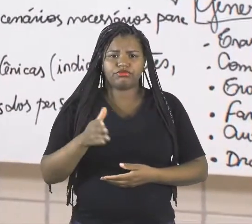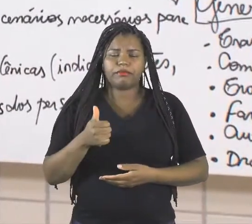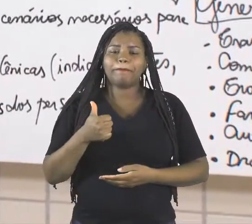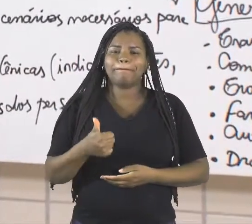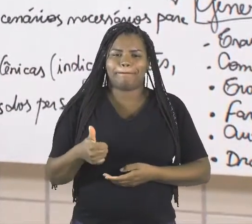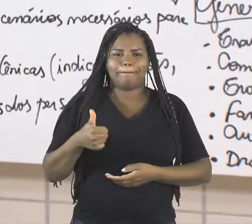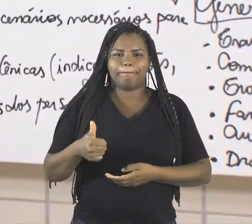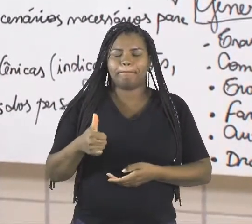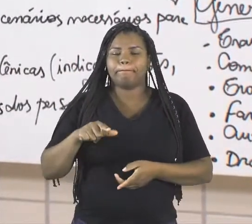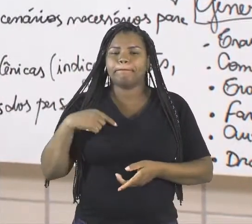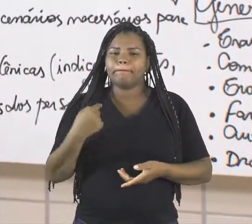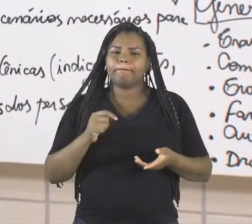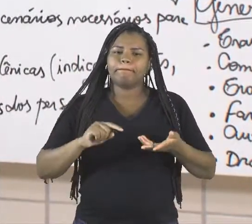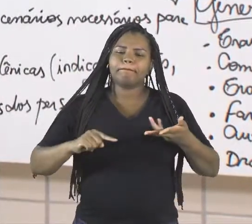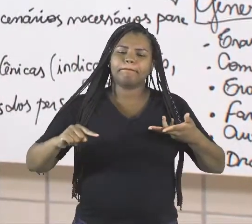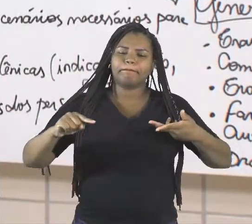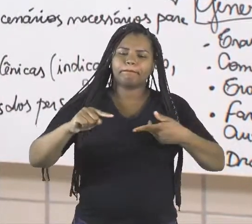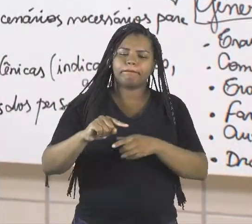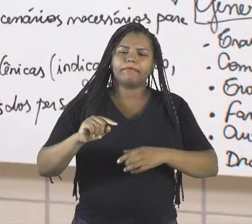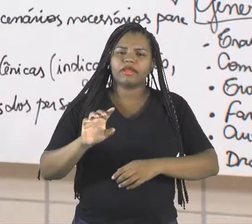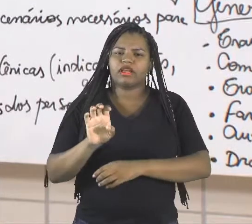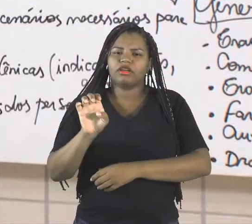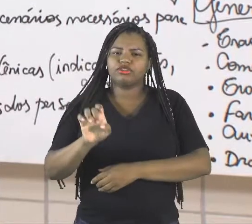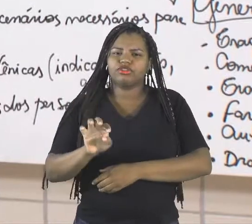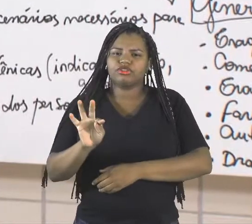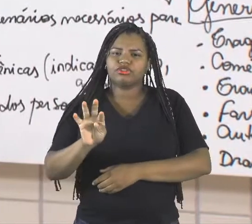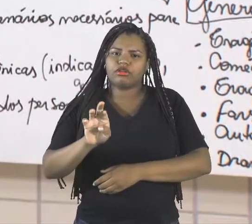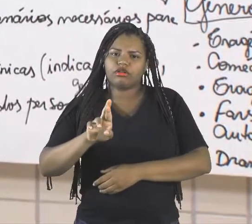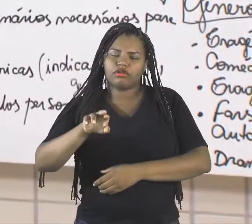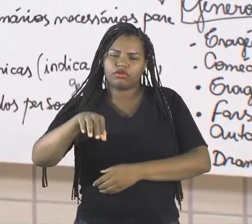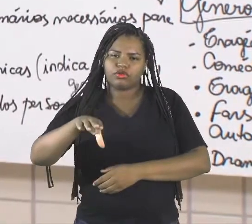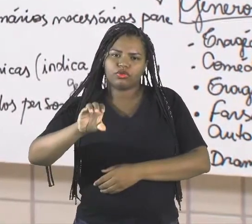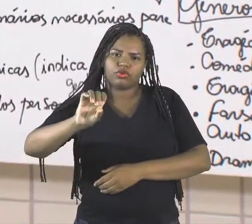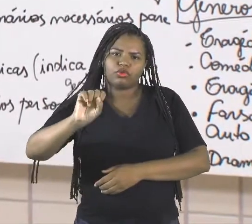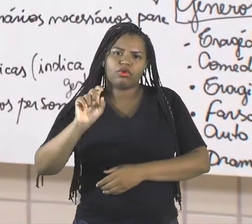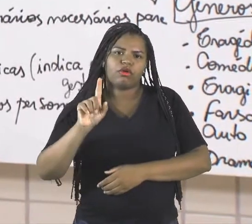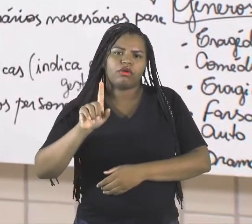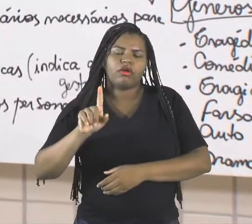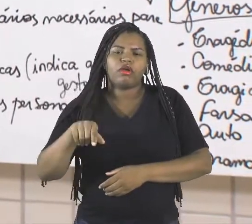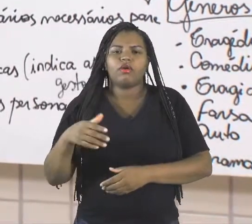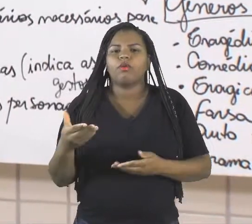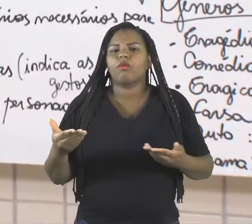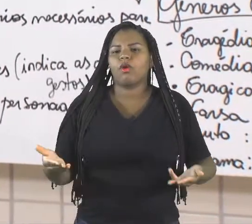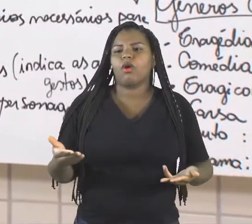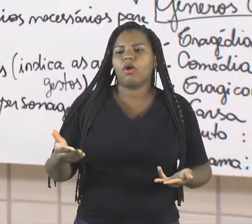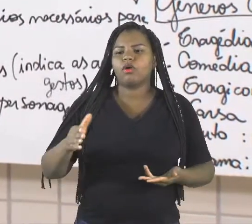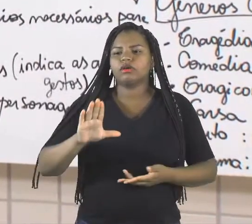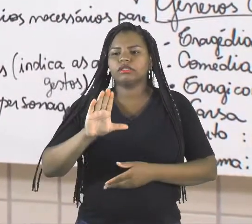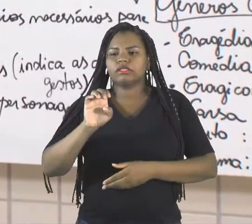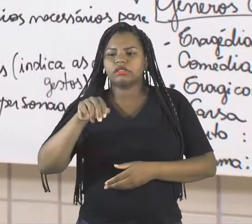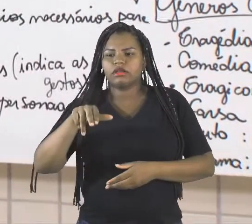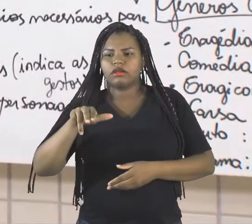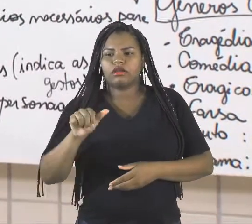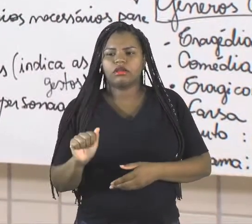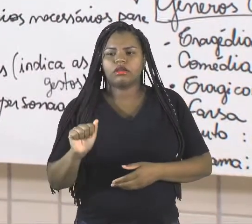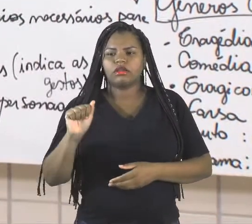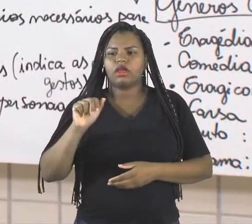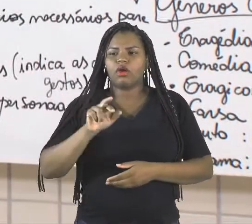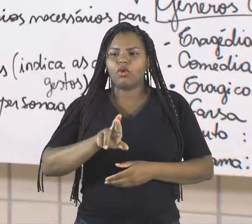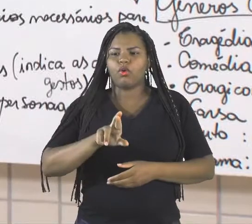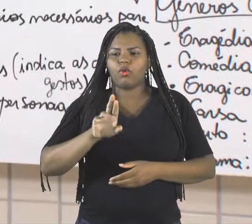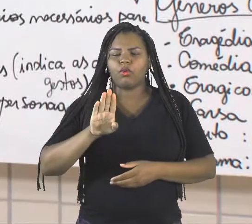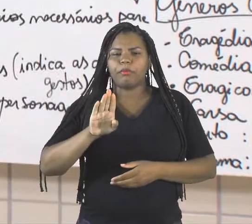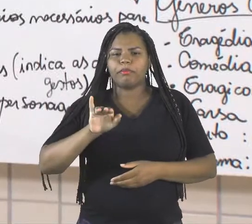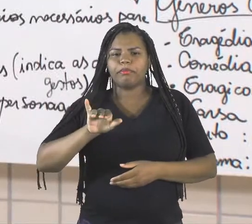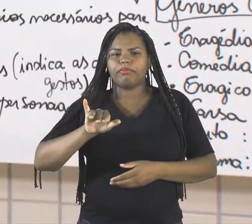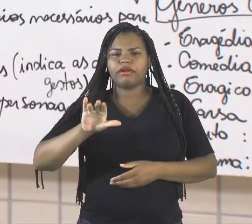elementos externos. Quais são os elementos externos? A cena, o ato, a rubrica. Vocês perceberam que num